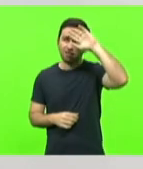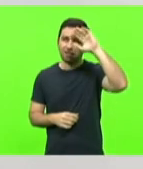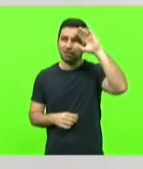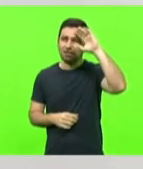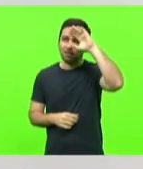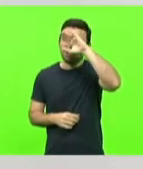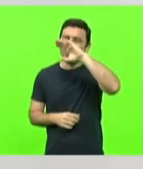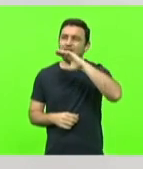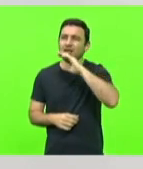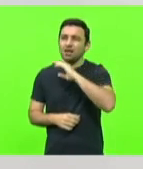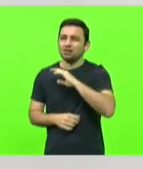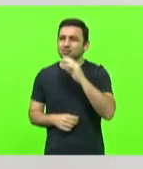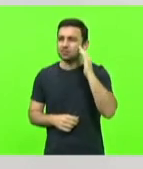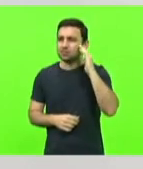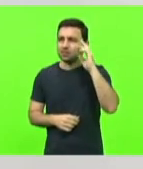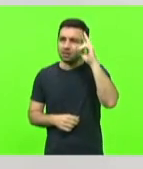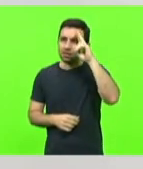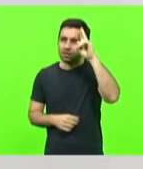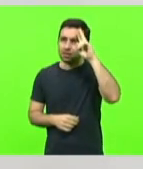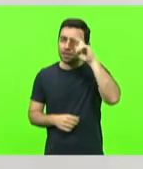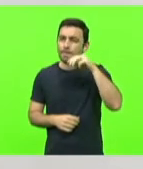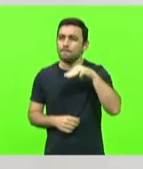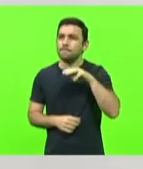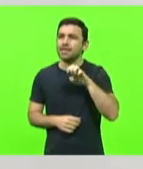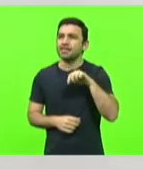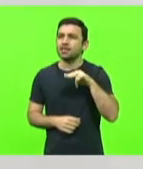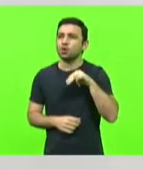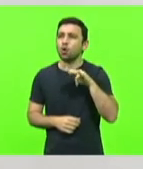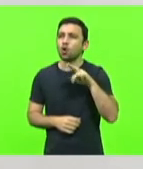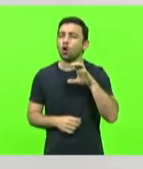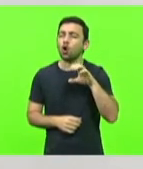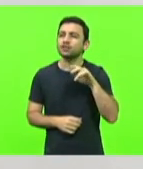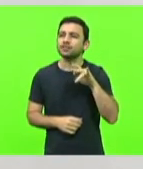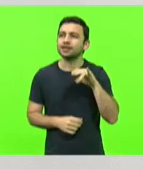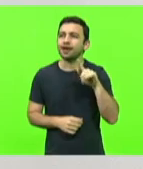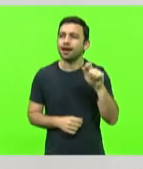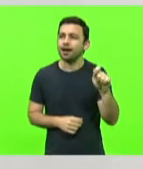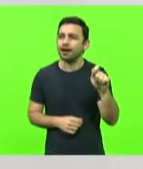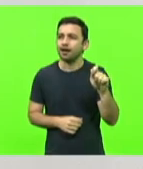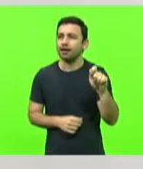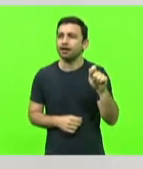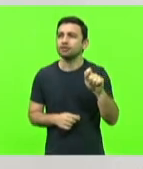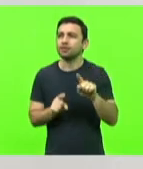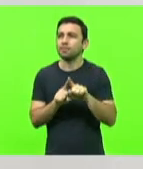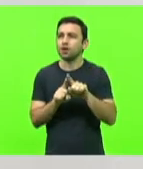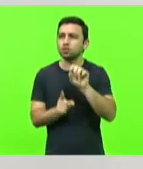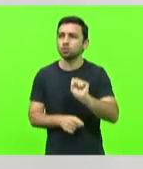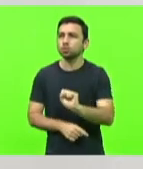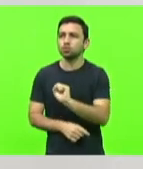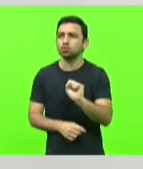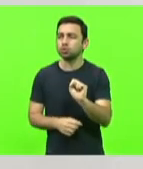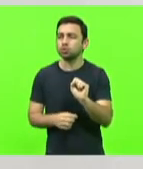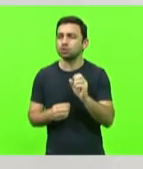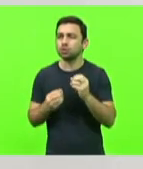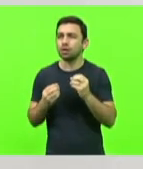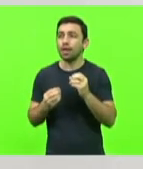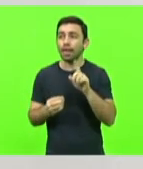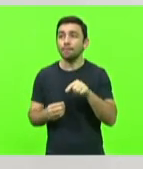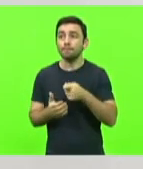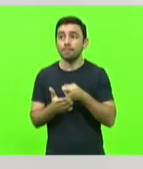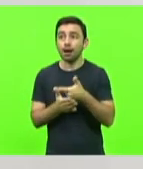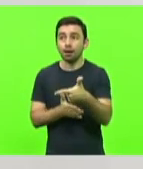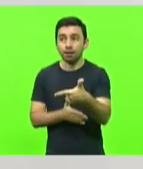me falho a memória, a meningocóciga, é, o SUS não dá essa vacina, ela é paga,